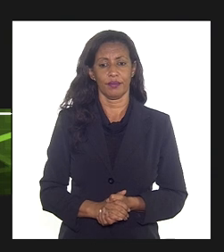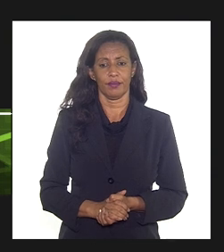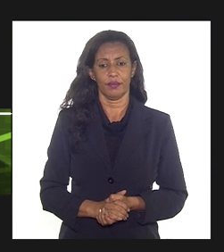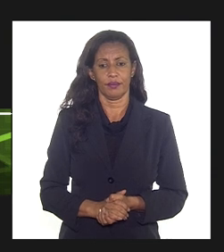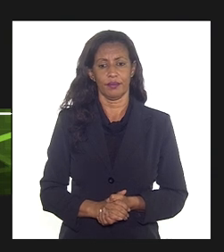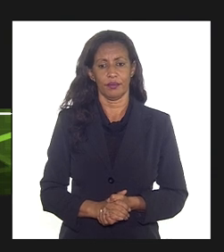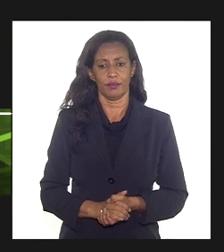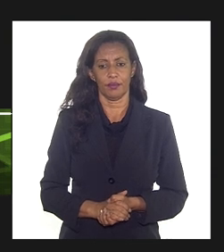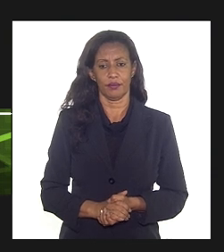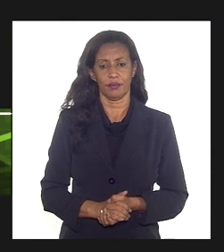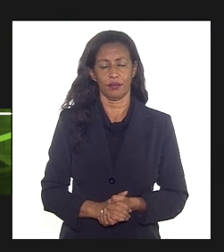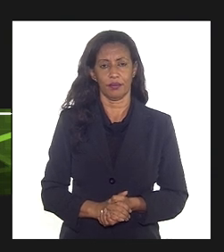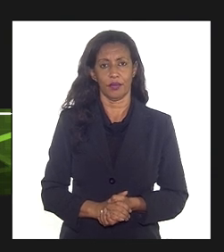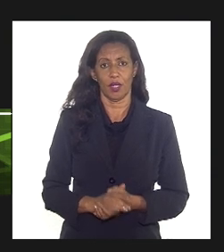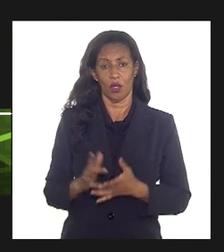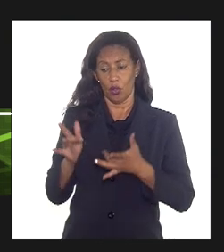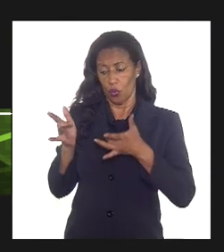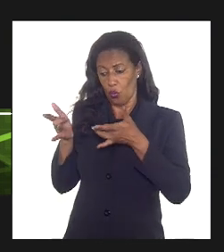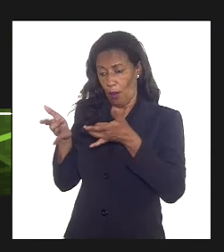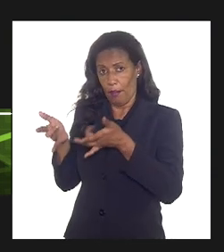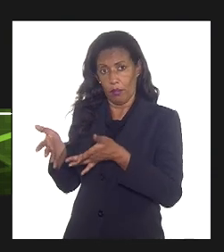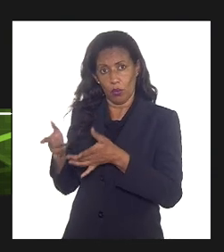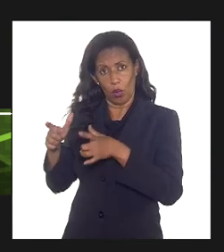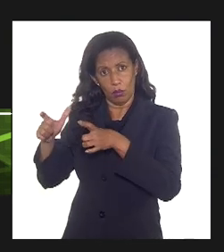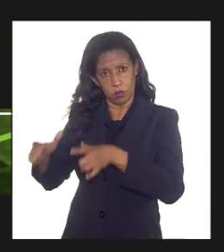do prazo para abandono ser menor.